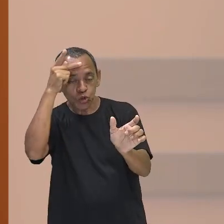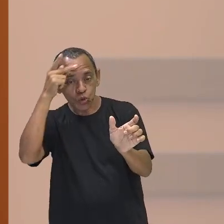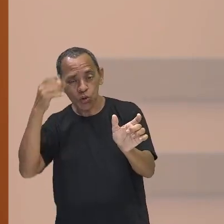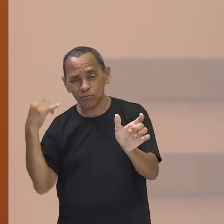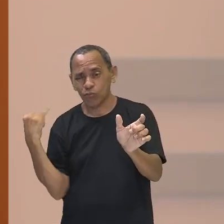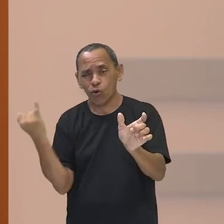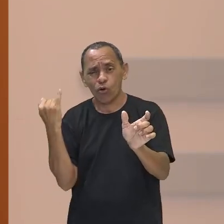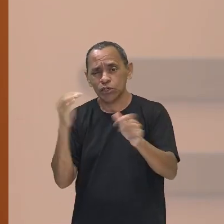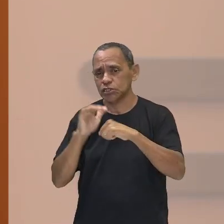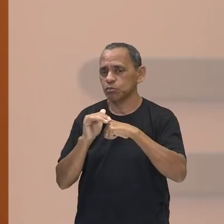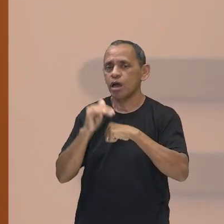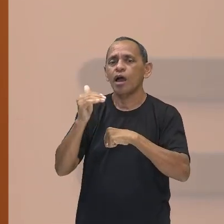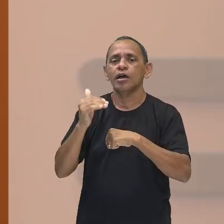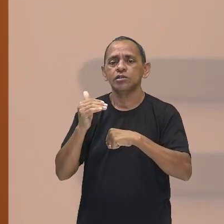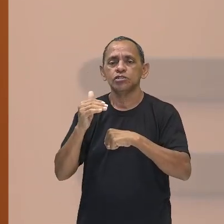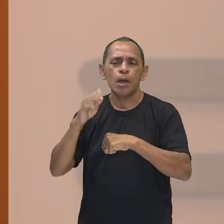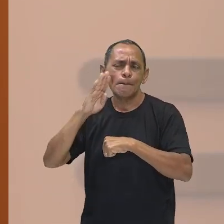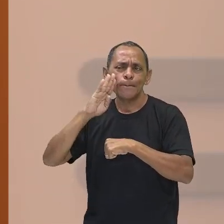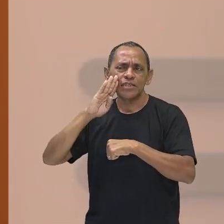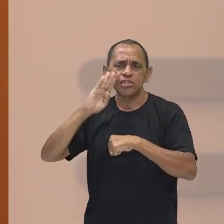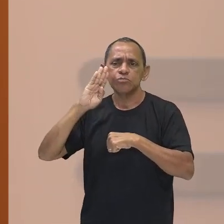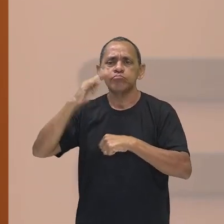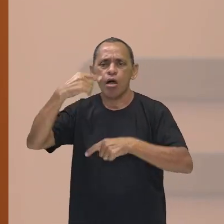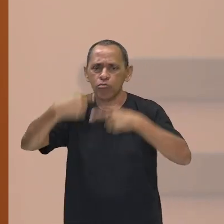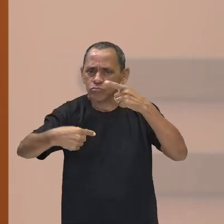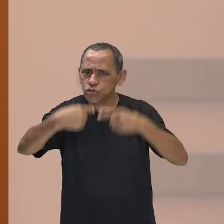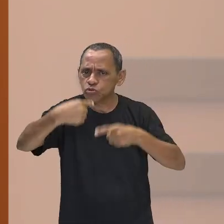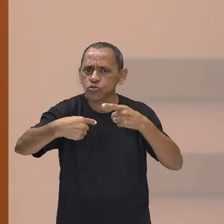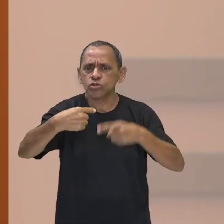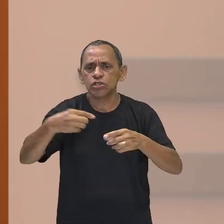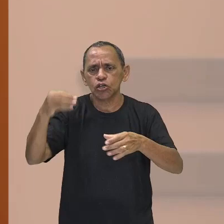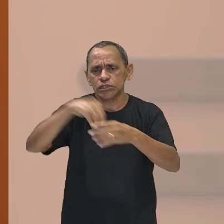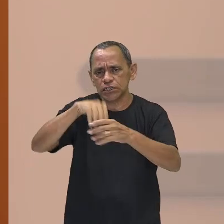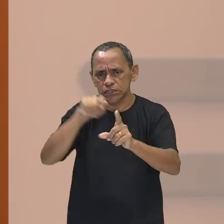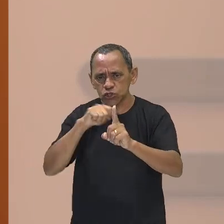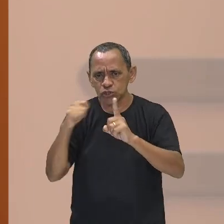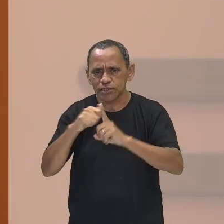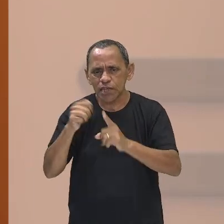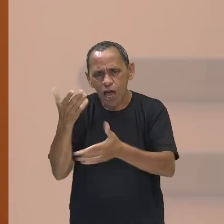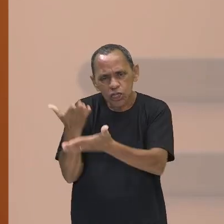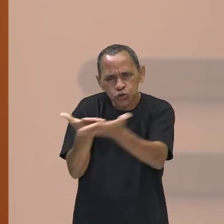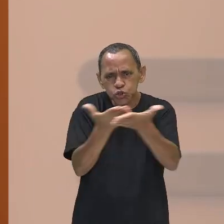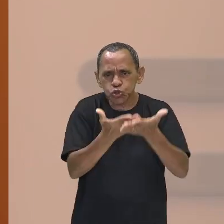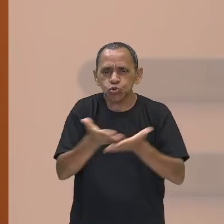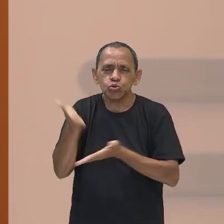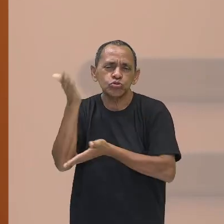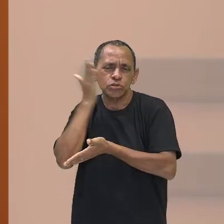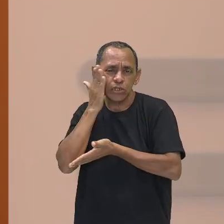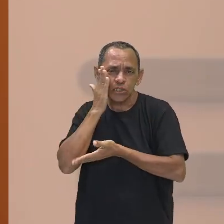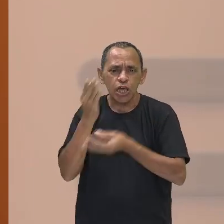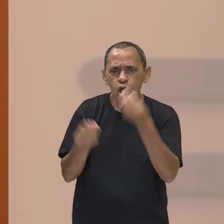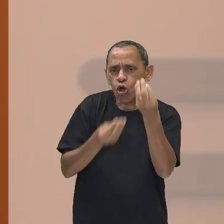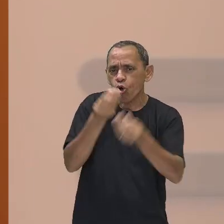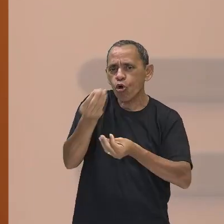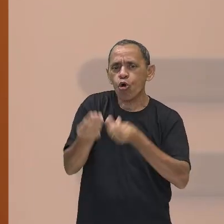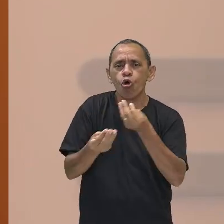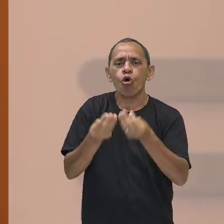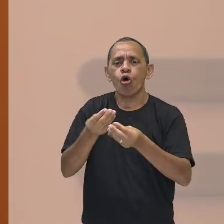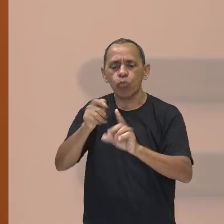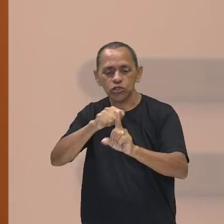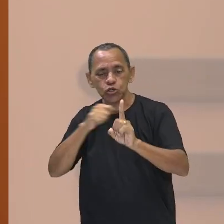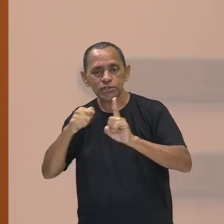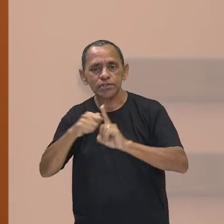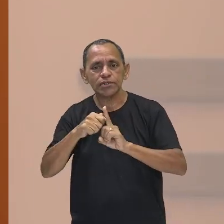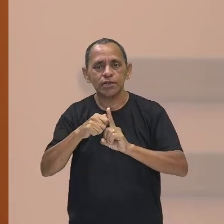principal para a sua discussão da sociedade, para o estudo e entendimento da sociedade, ele vai trazer o